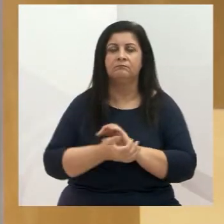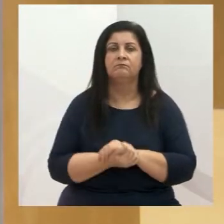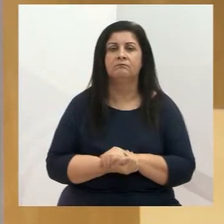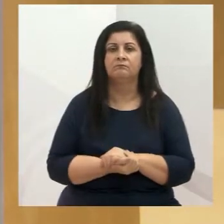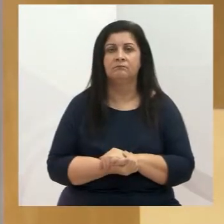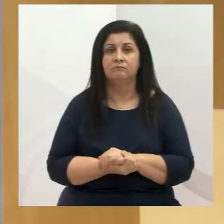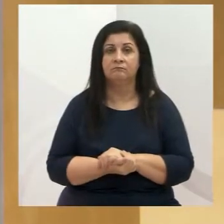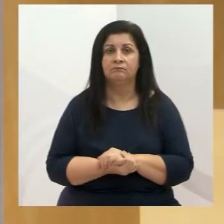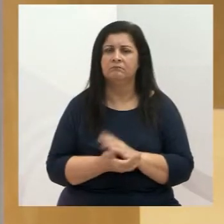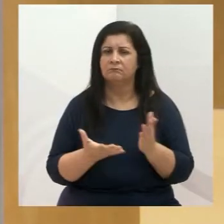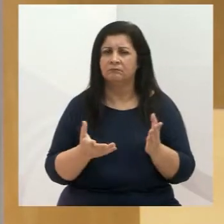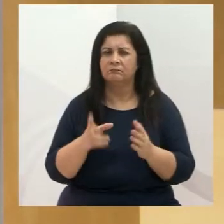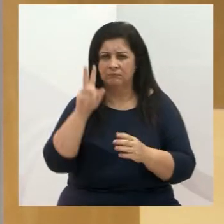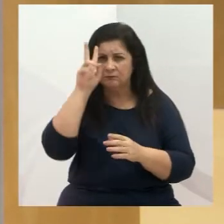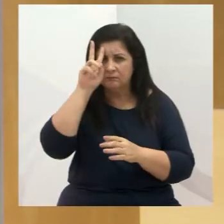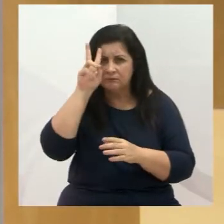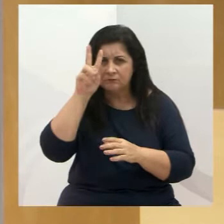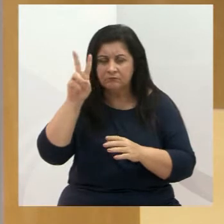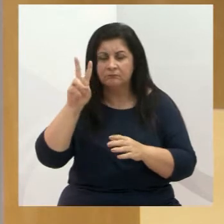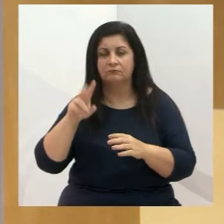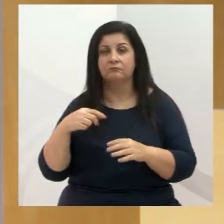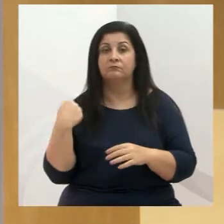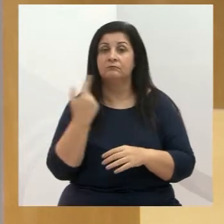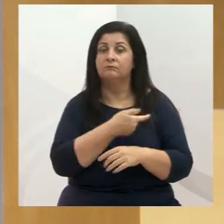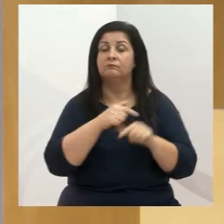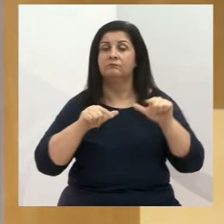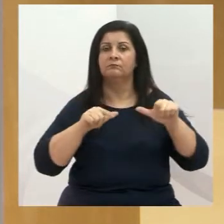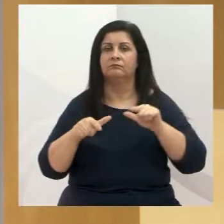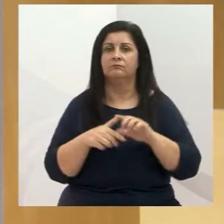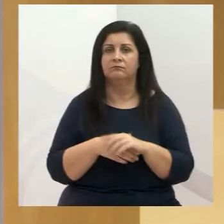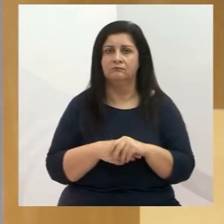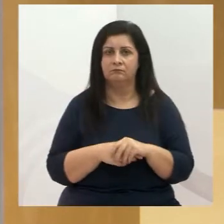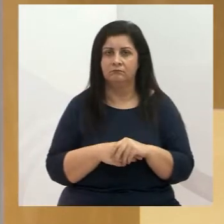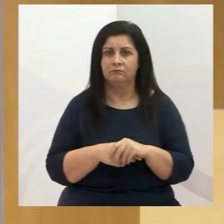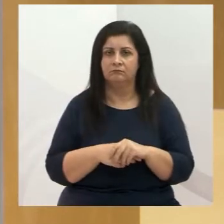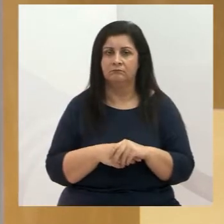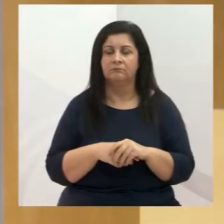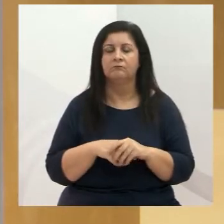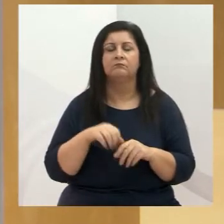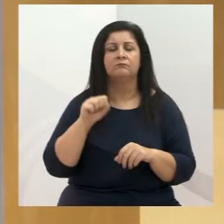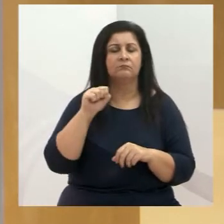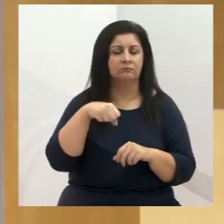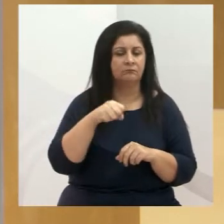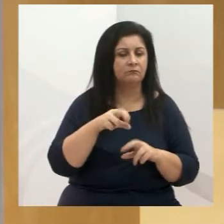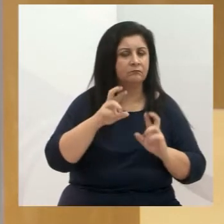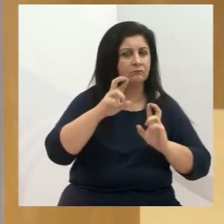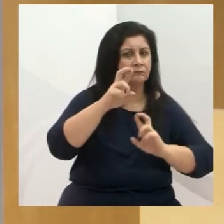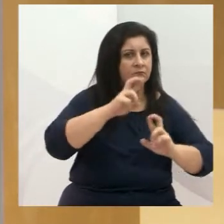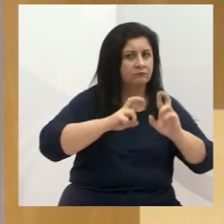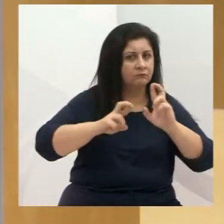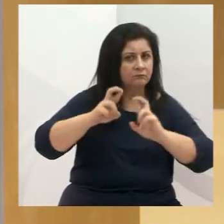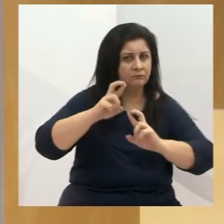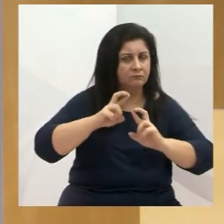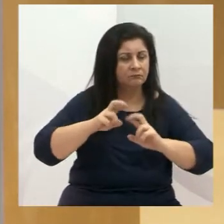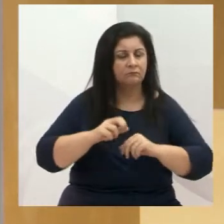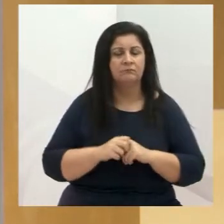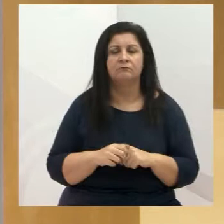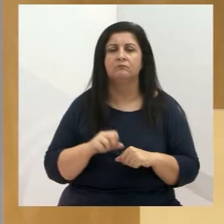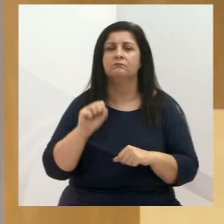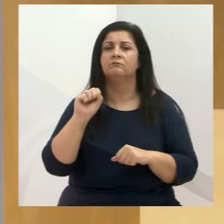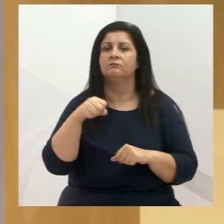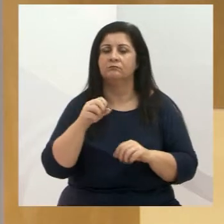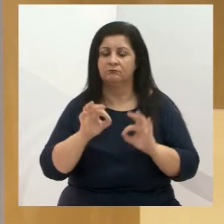Quero lembrar que o nosso trabalho é sim de fiscalizar, é sim de